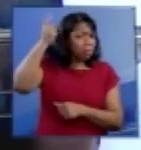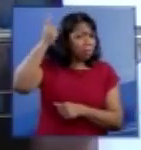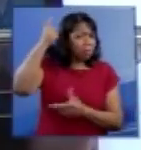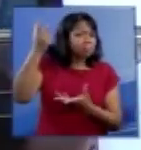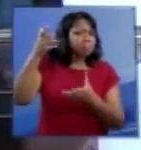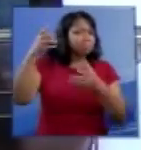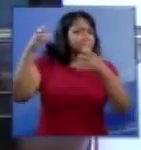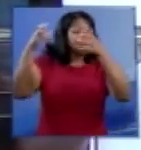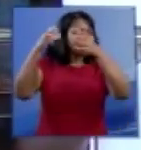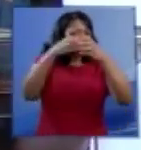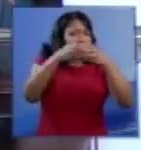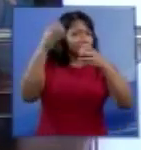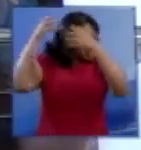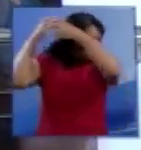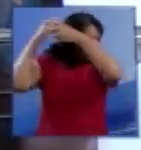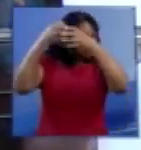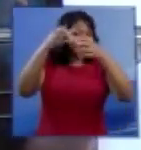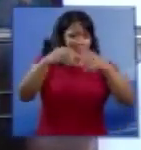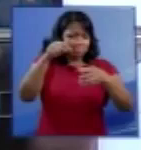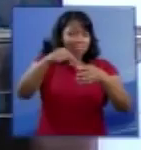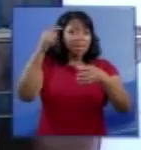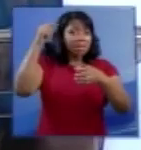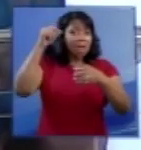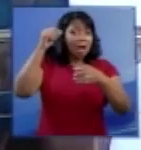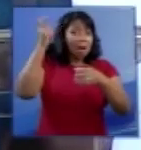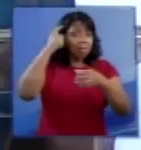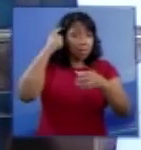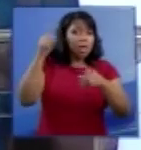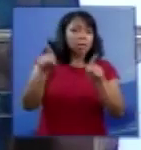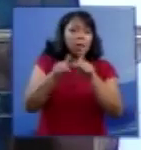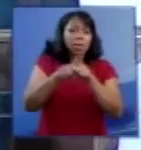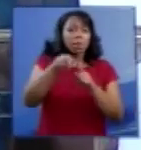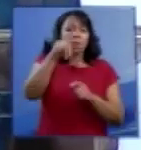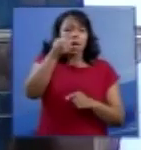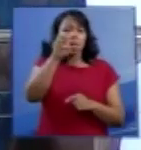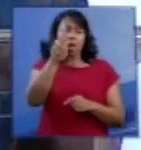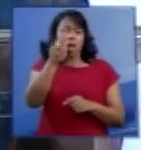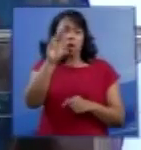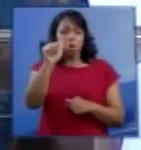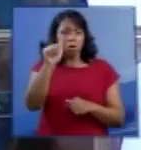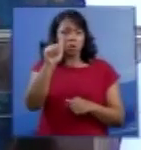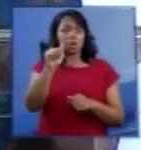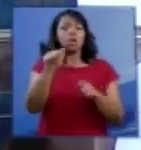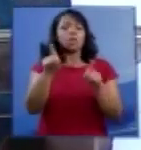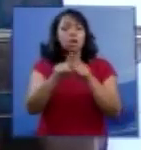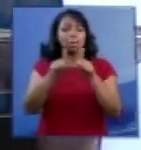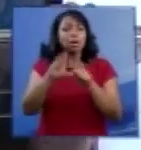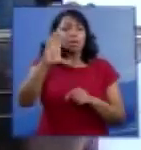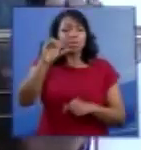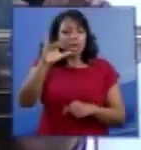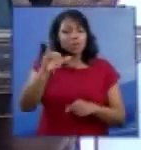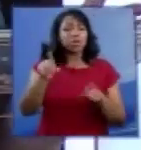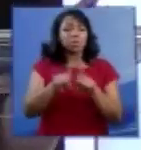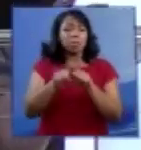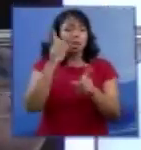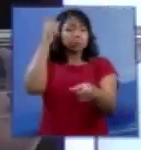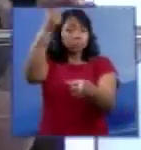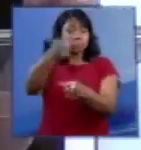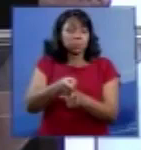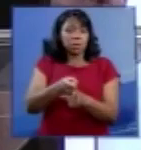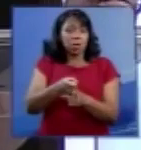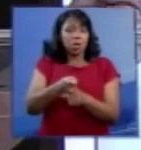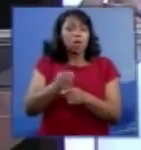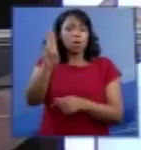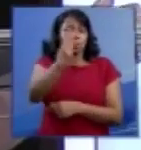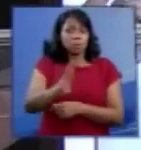Nós temos, por exemplo, os trabalhos da neurocientista Candice Pert. ela descobriu na